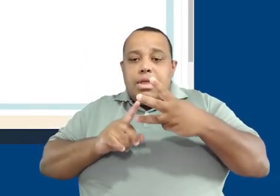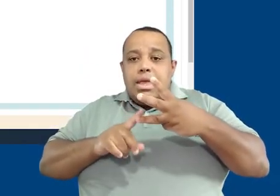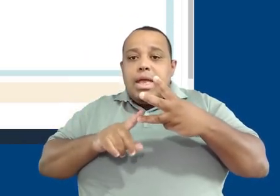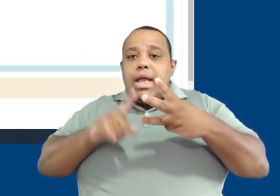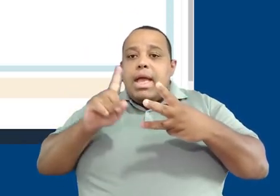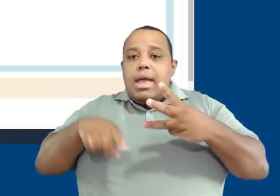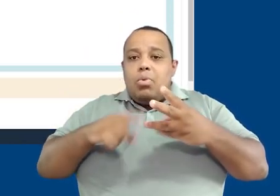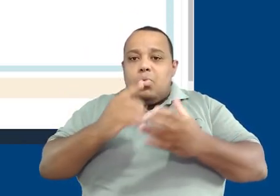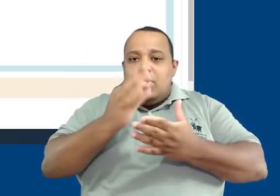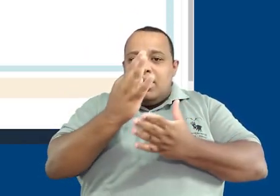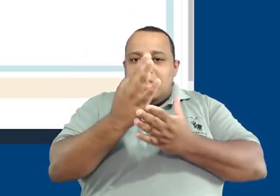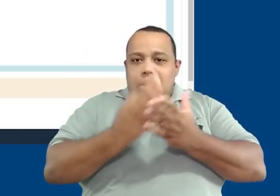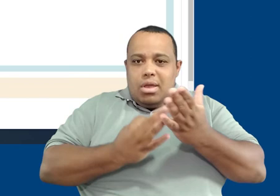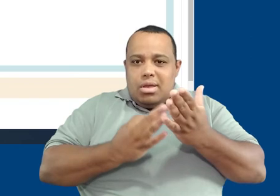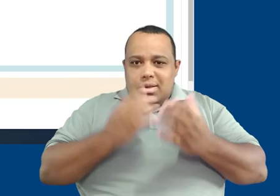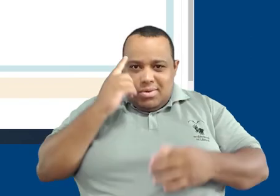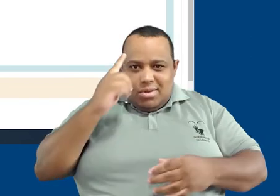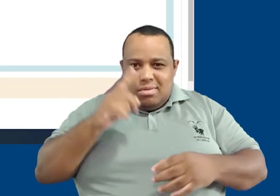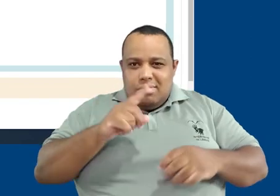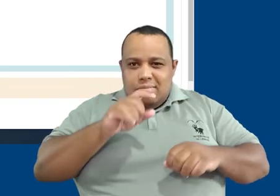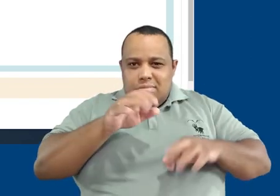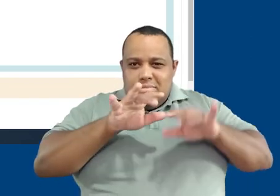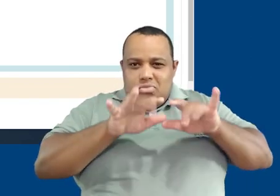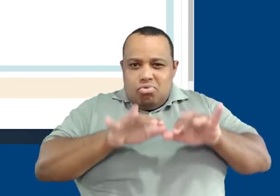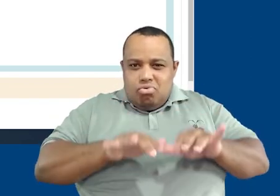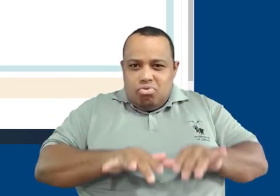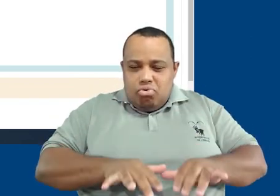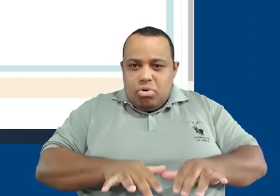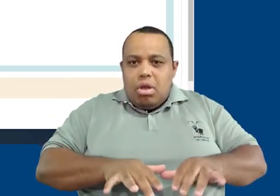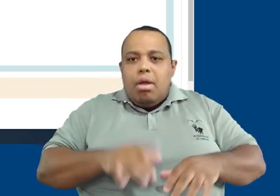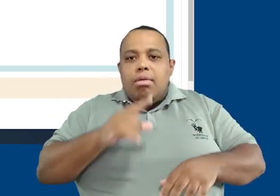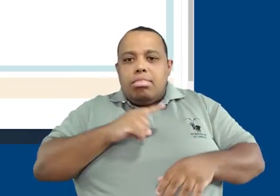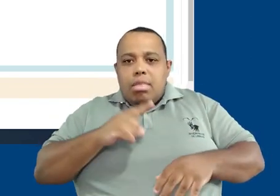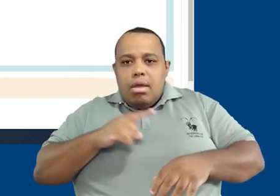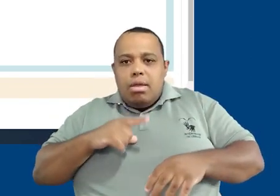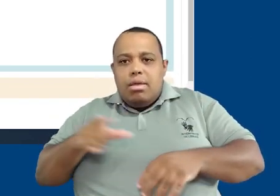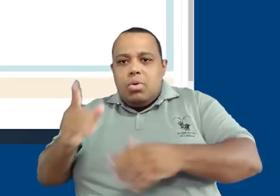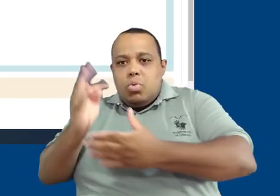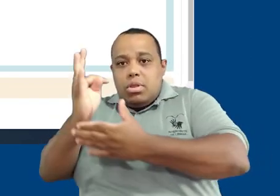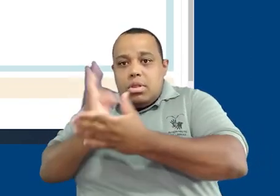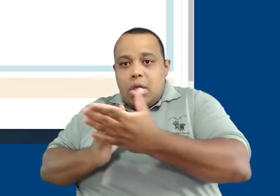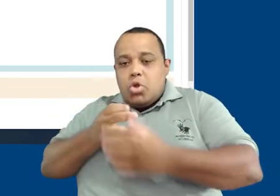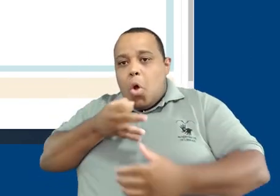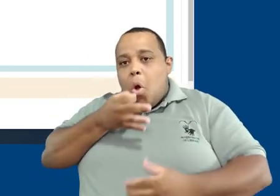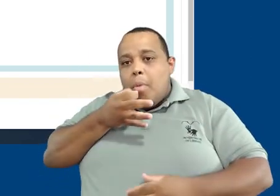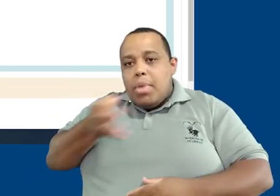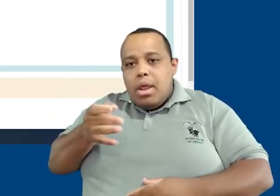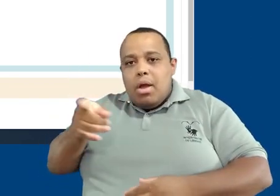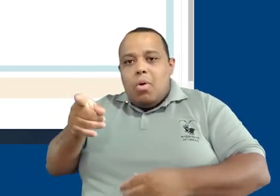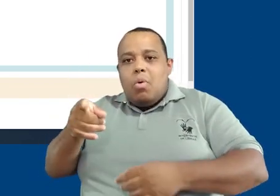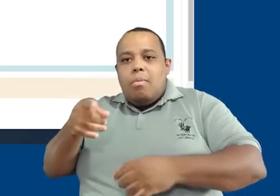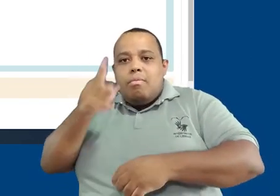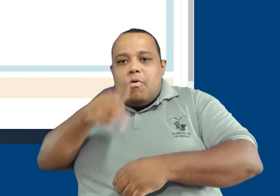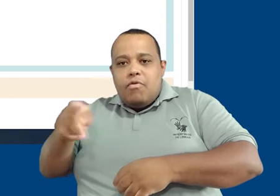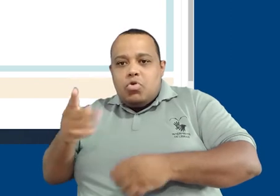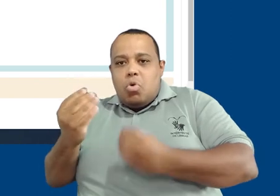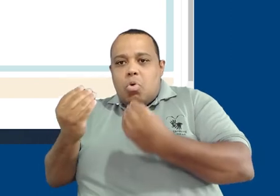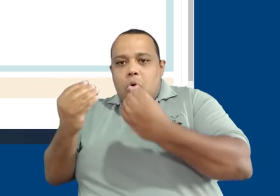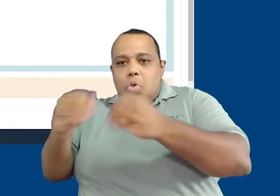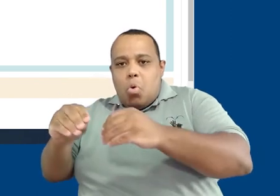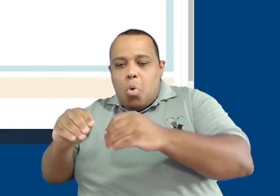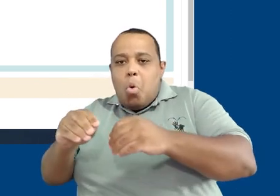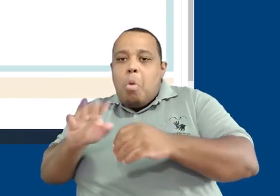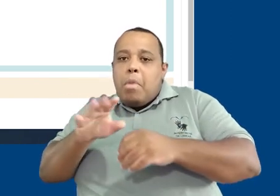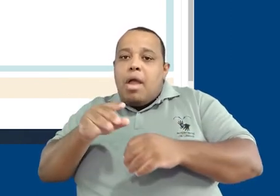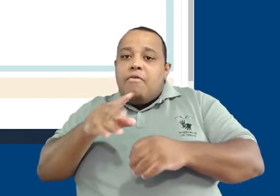E, aqui, tem o meu texto. Reparem que temos este texto de comentário, embaixo da terceira